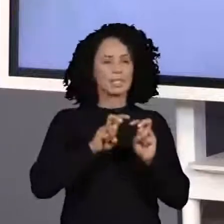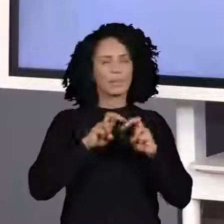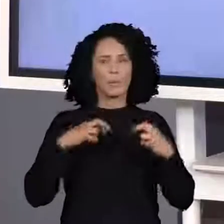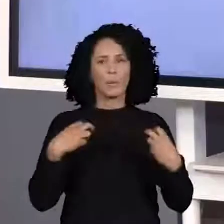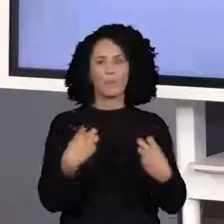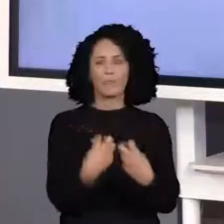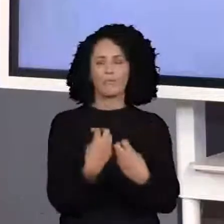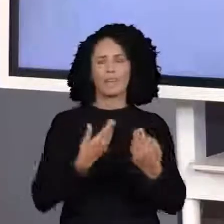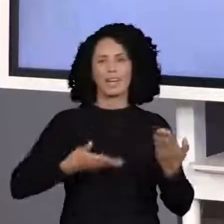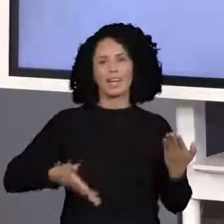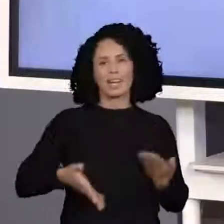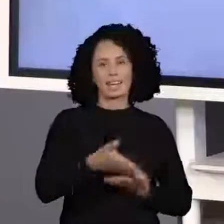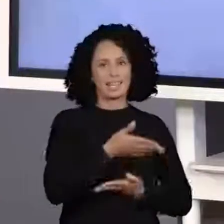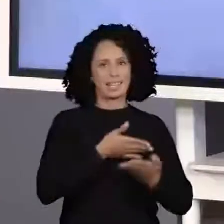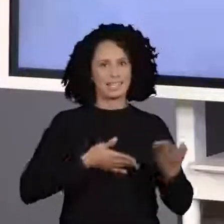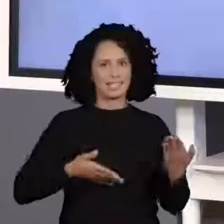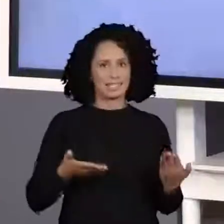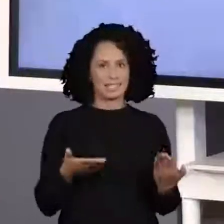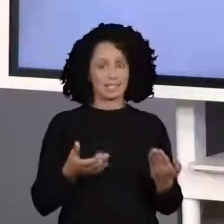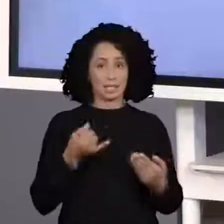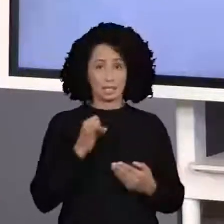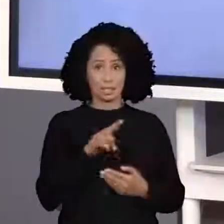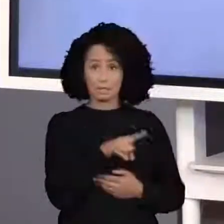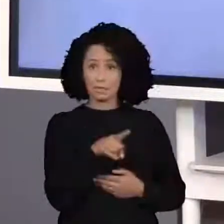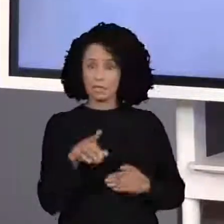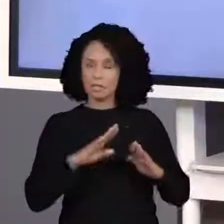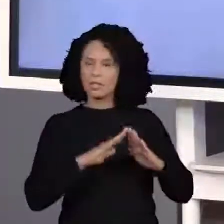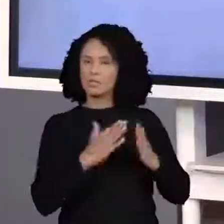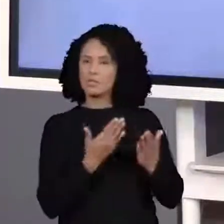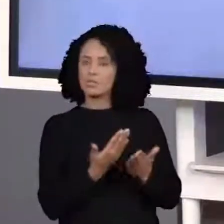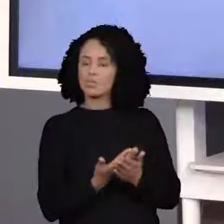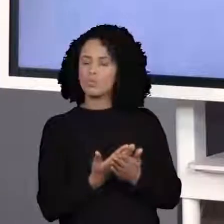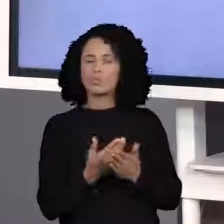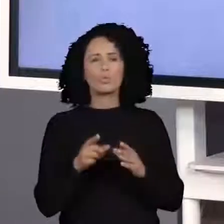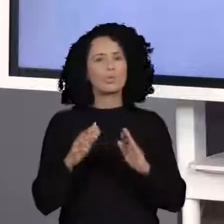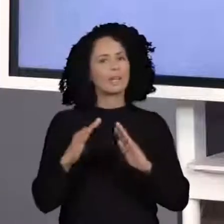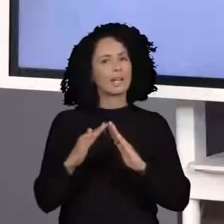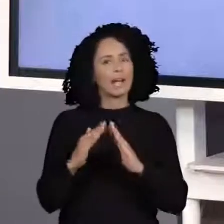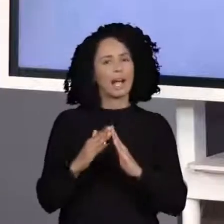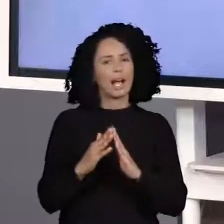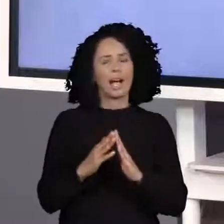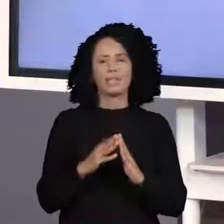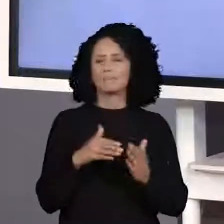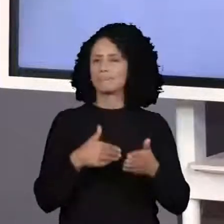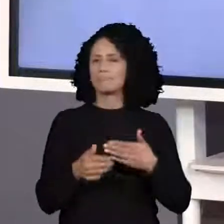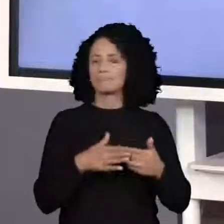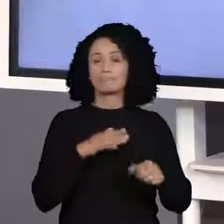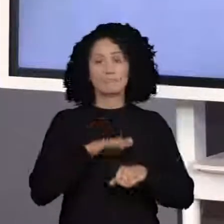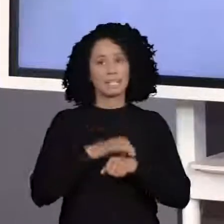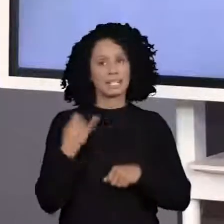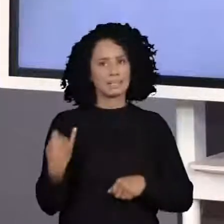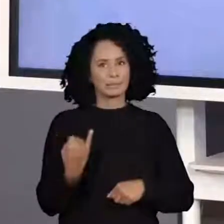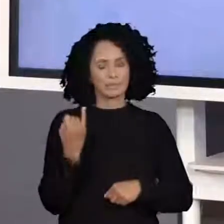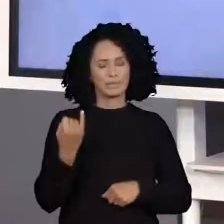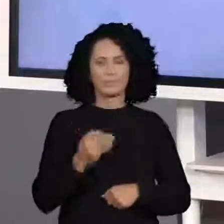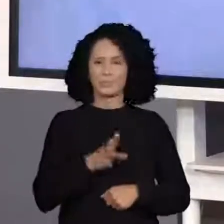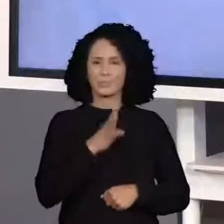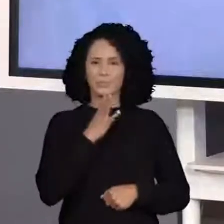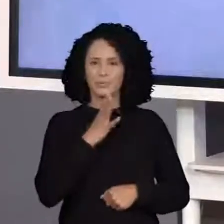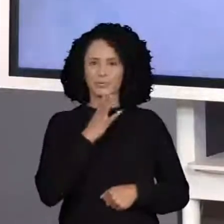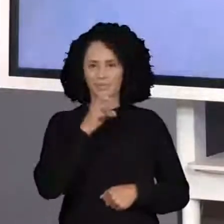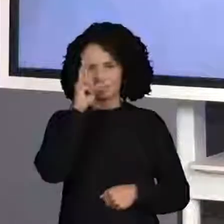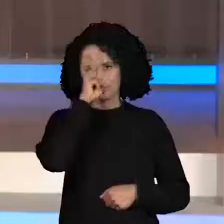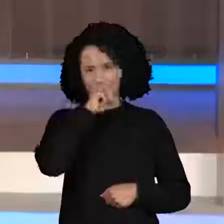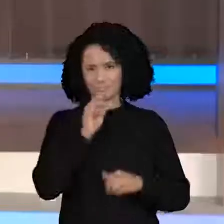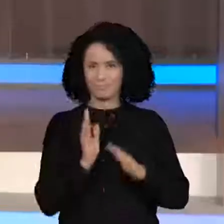sala de aula ou em casa, compartilhe as suas histórias aí com seus amigos, tudo bem? Vamos aqui para o tema da aula? Então, vem comigo, vem para o título